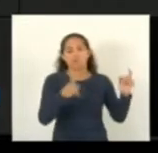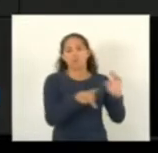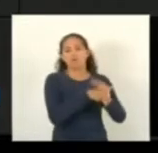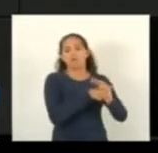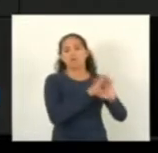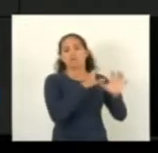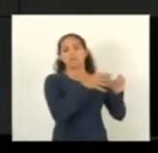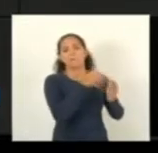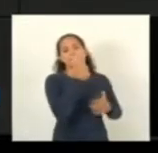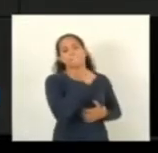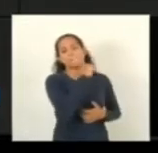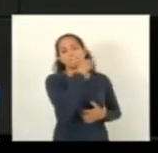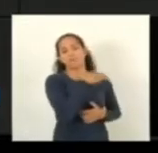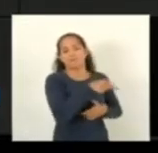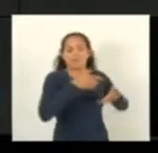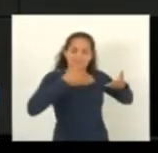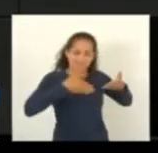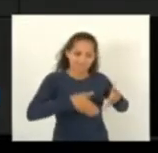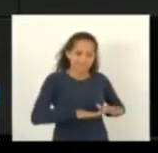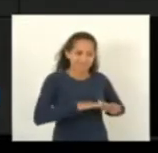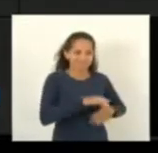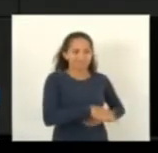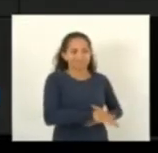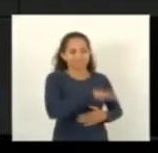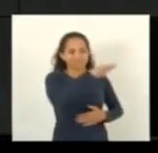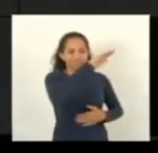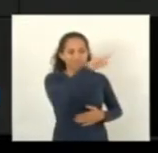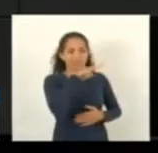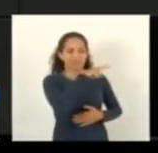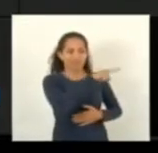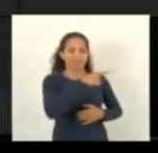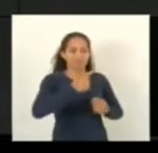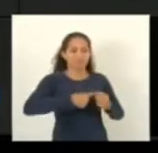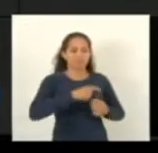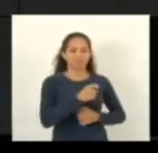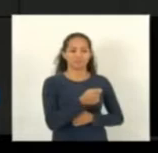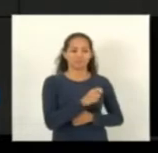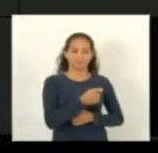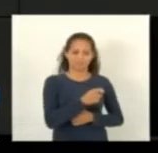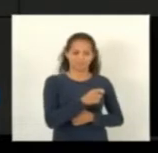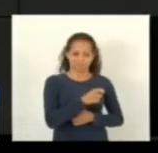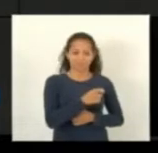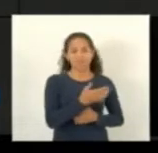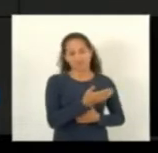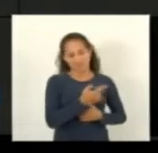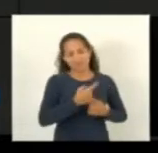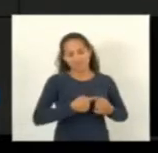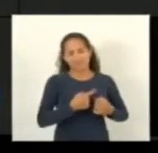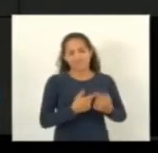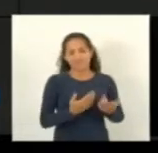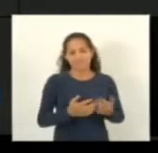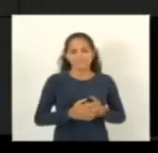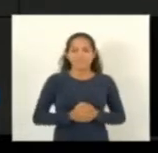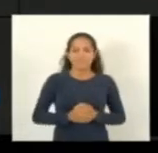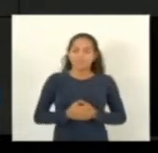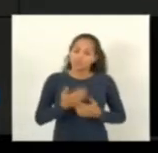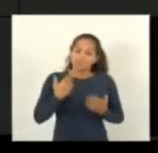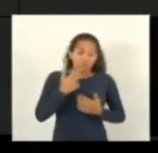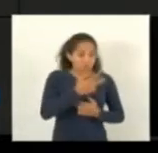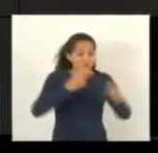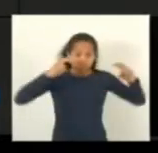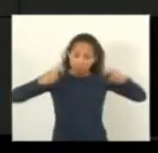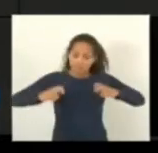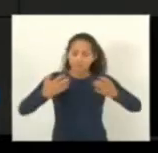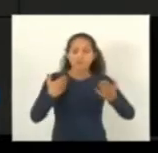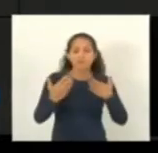é nascida e criada no município de Alfredo Chaves nós estamos aqui discutindo justamente as benfeitorias a